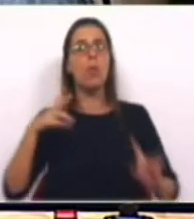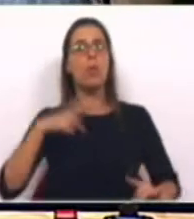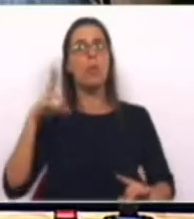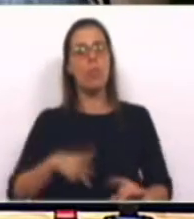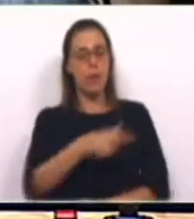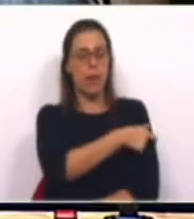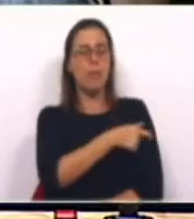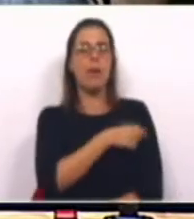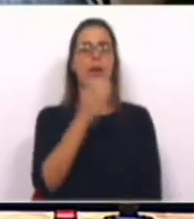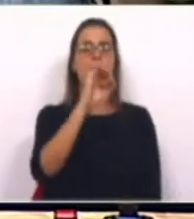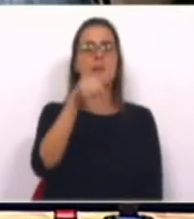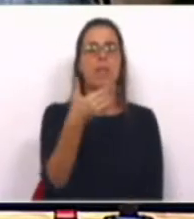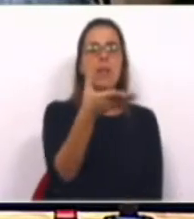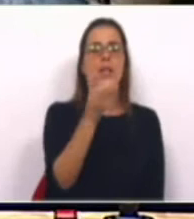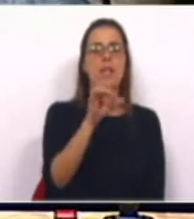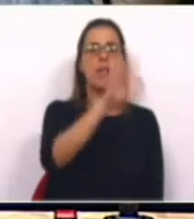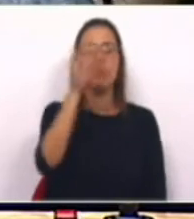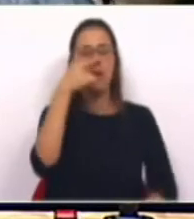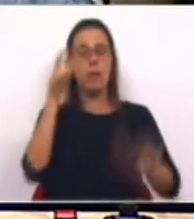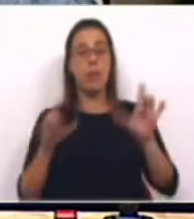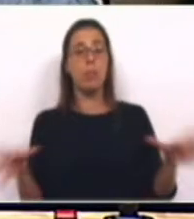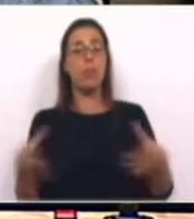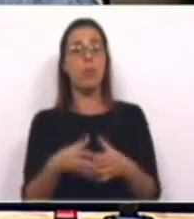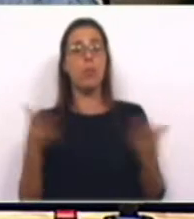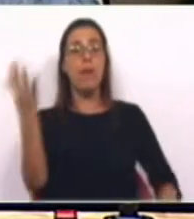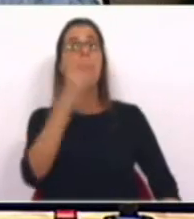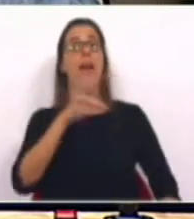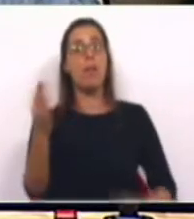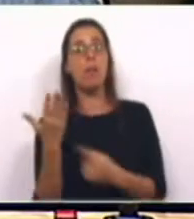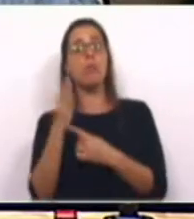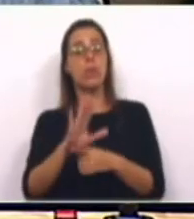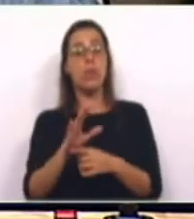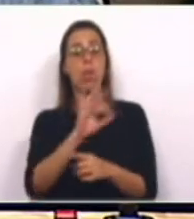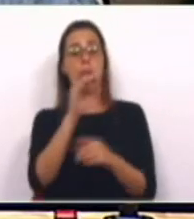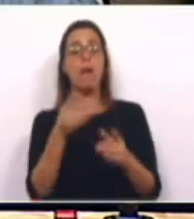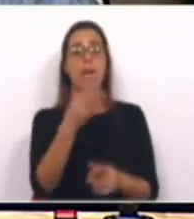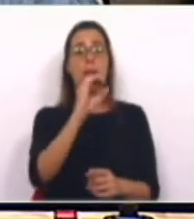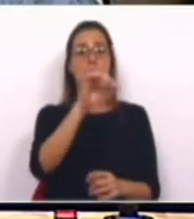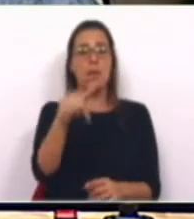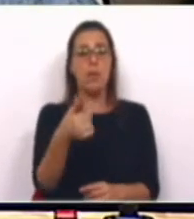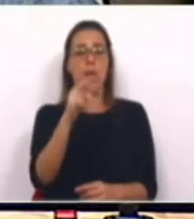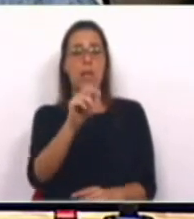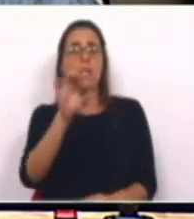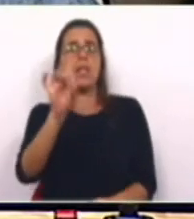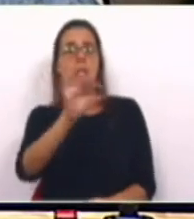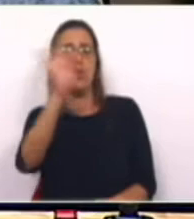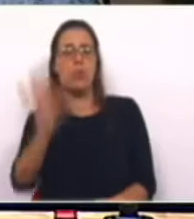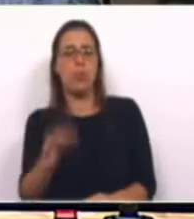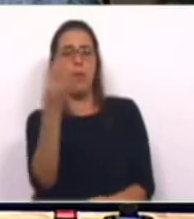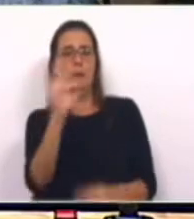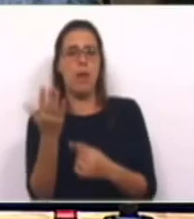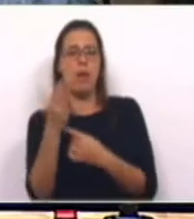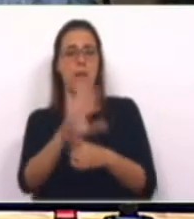Portugal representam 0,16% da população. Em França, por exemplo, a proporção é de 0,36%.